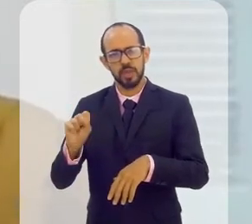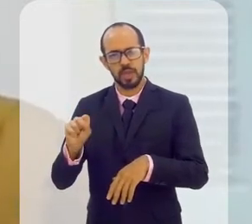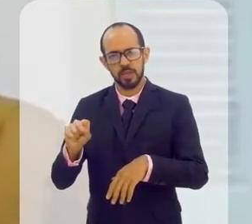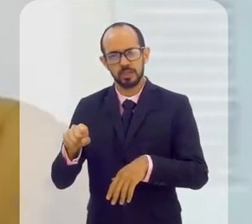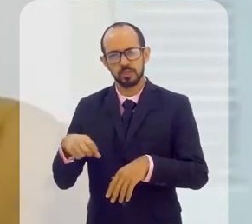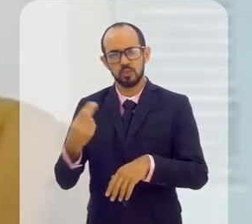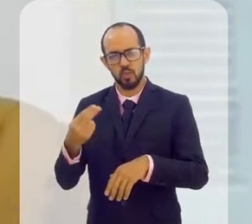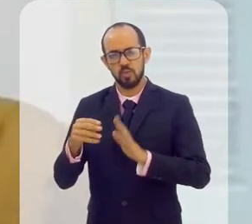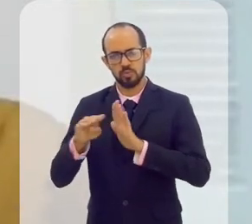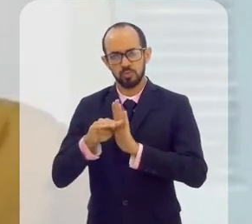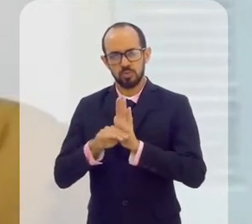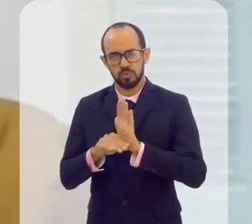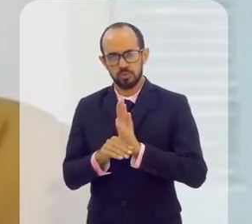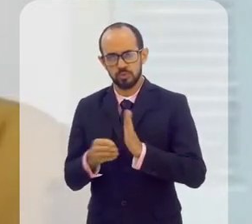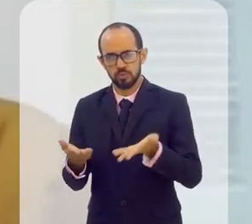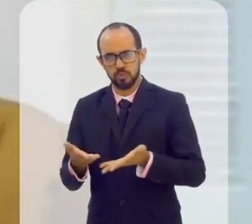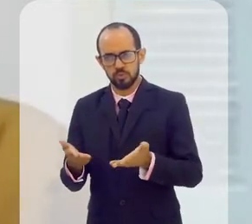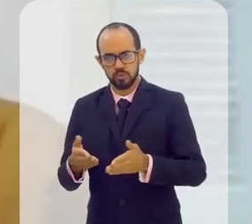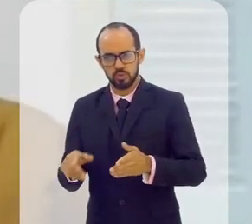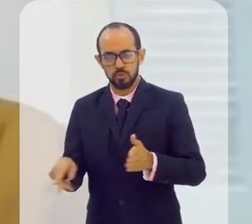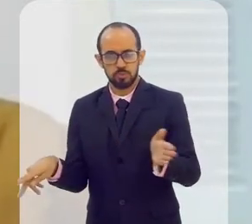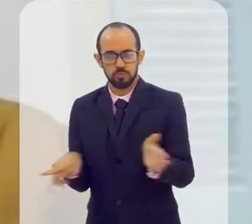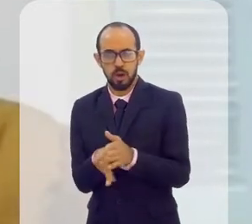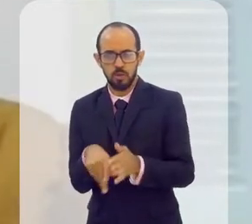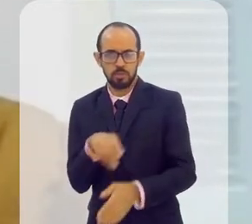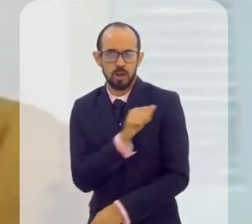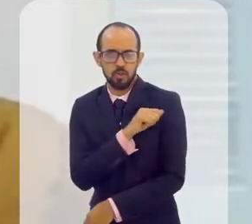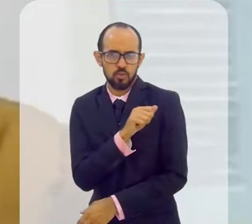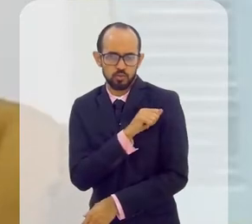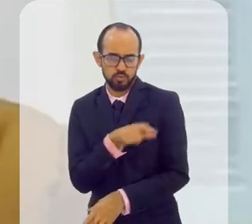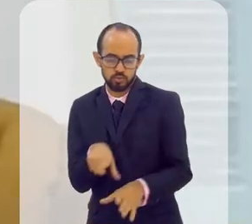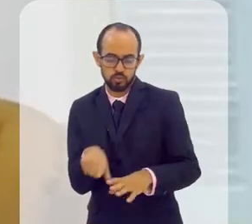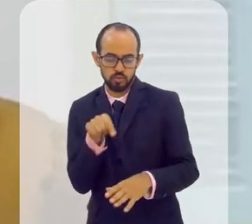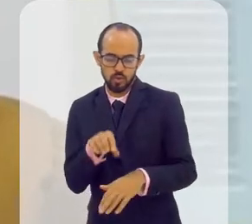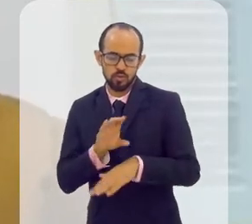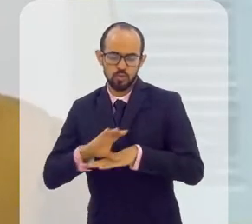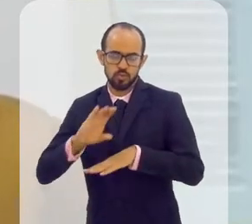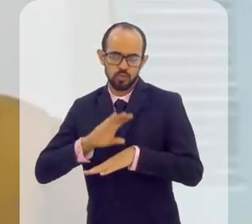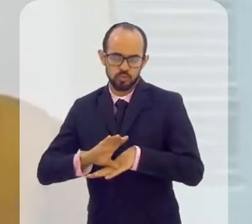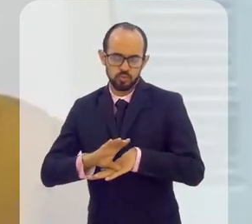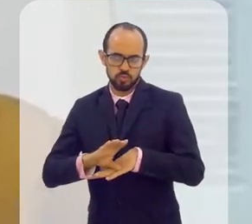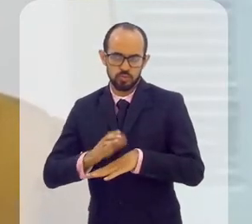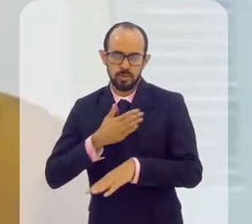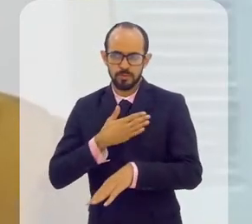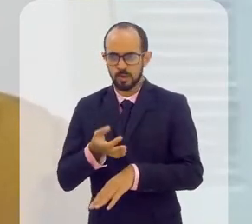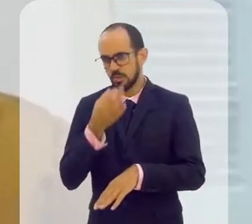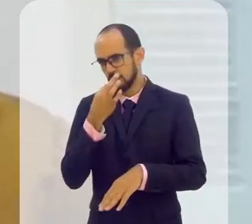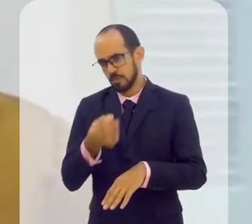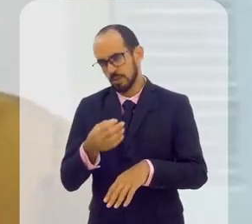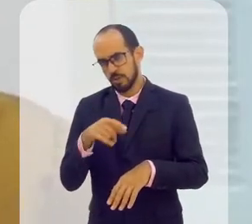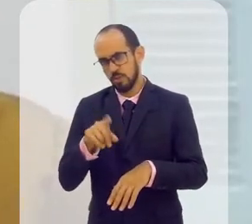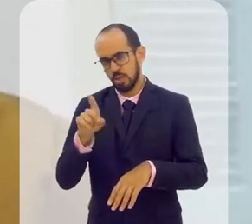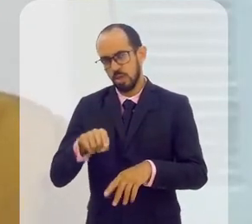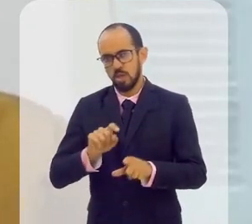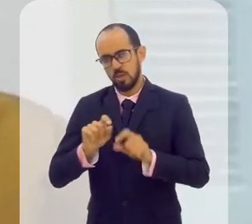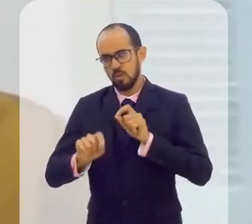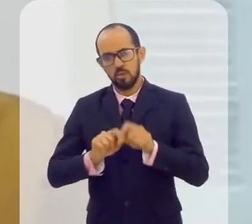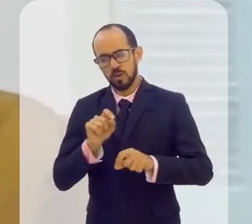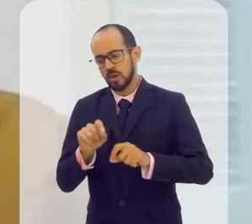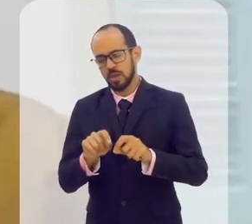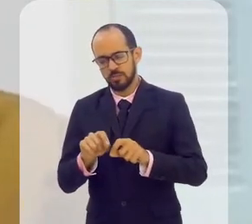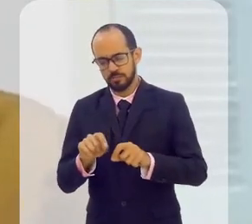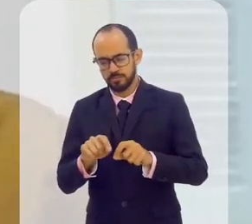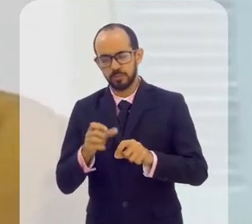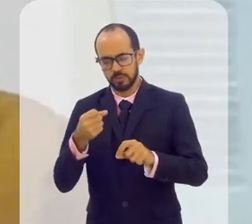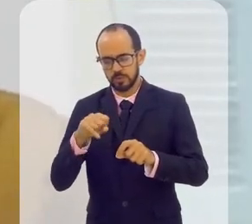atrás, sejam esses programas hoje, o estudante escolhe o curso, né? Que, na minha opinião, acho que, assim,